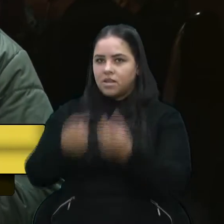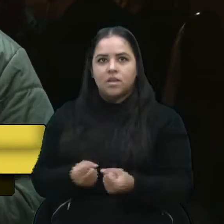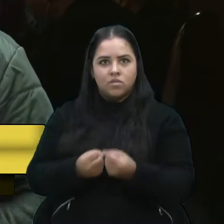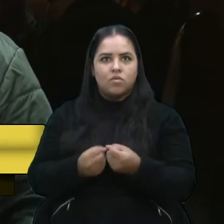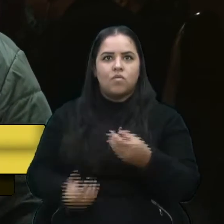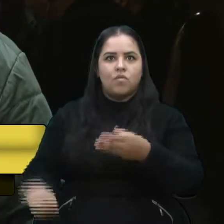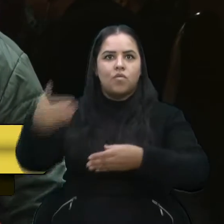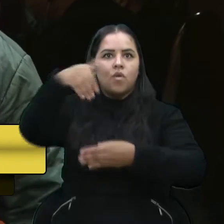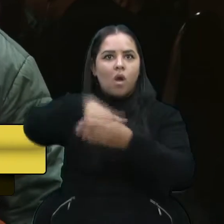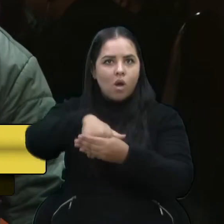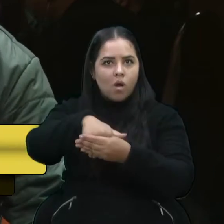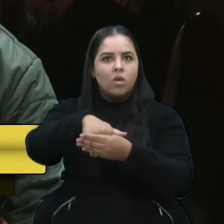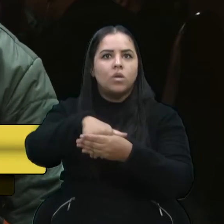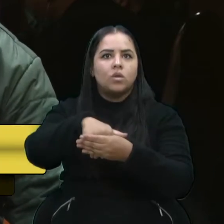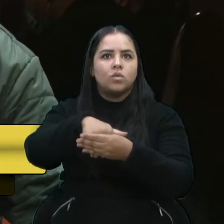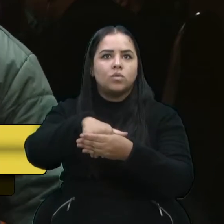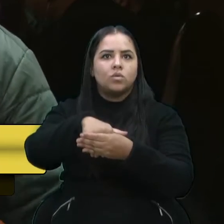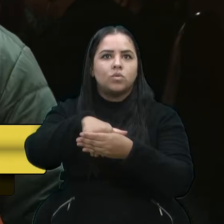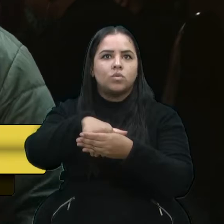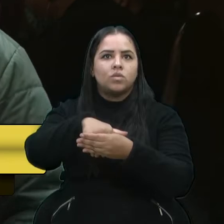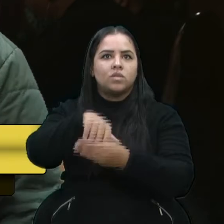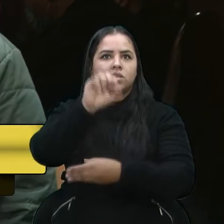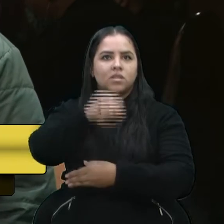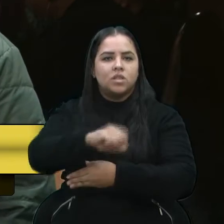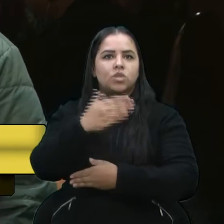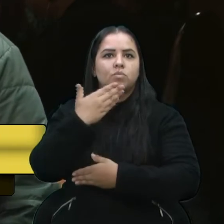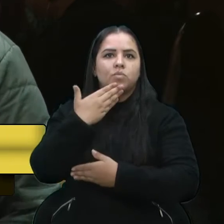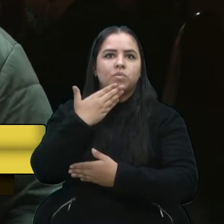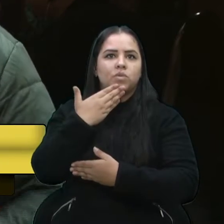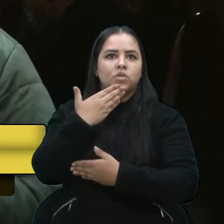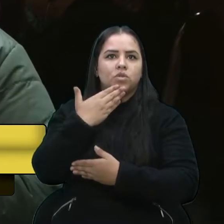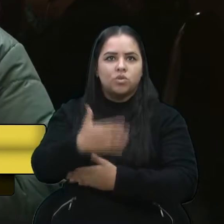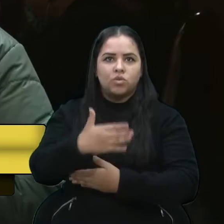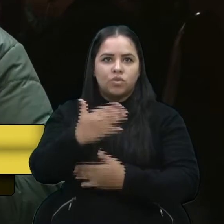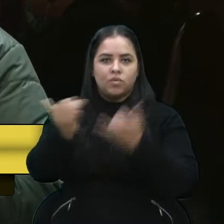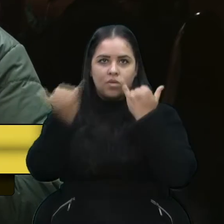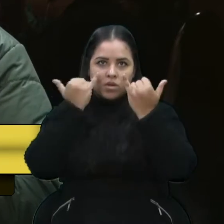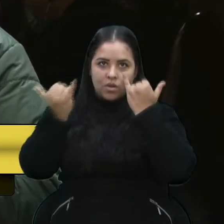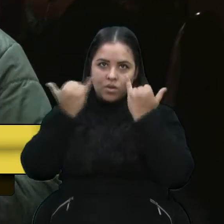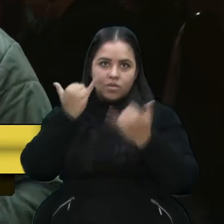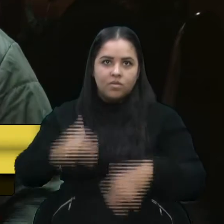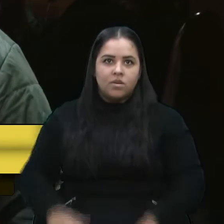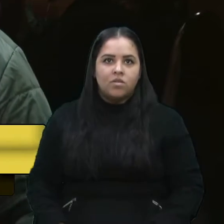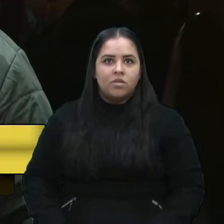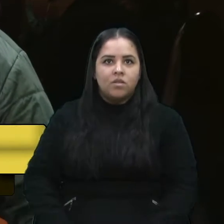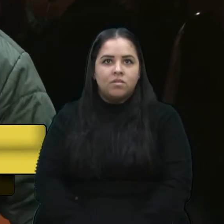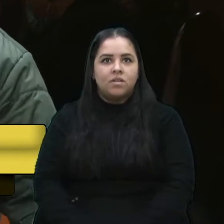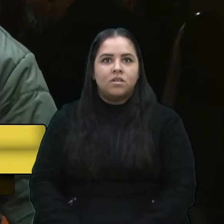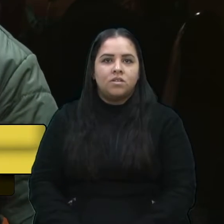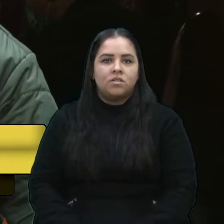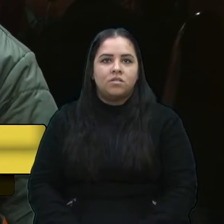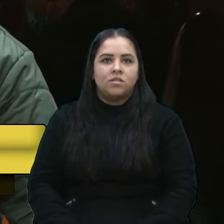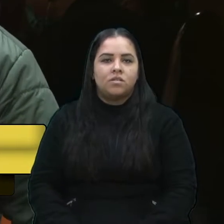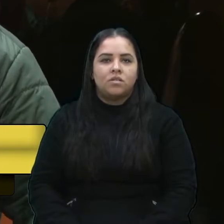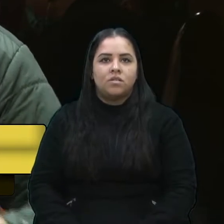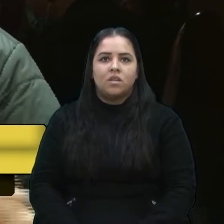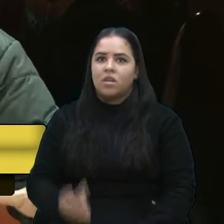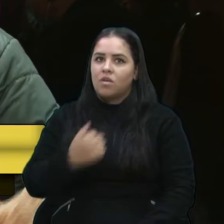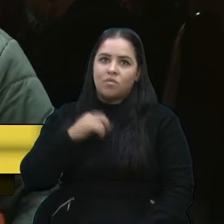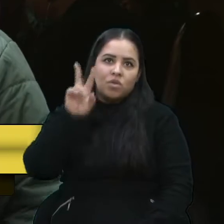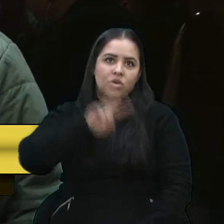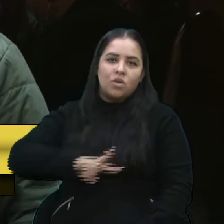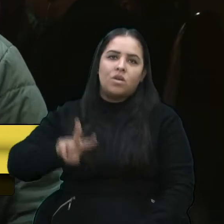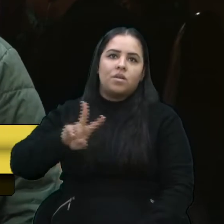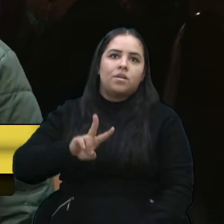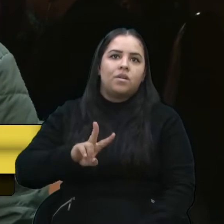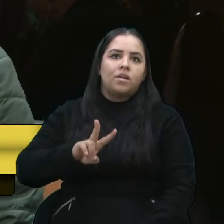dos vereadores na sua posição, quanto pedir informação. Então, vejo dessa forma que, não vejo